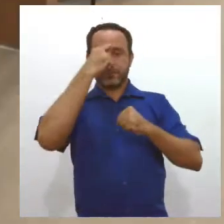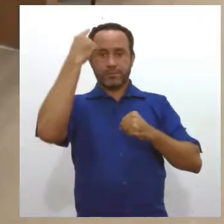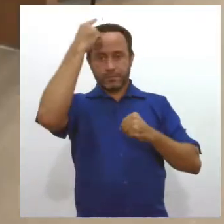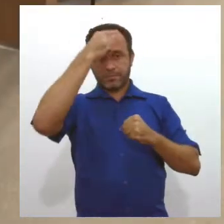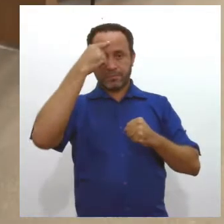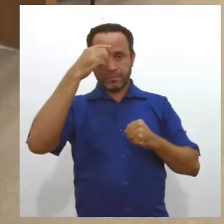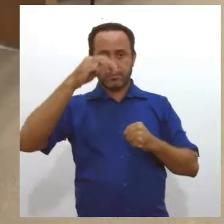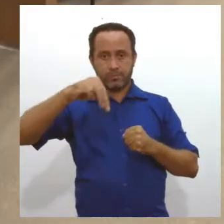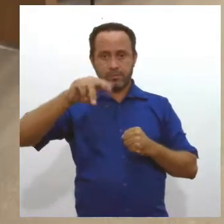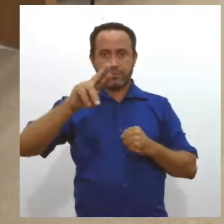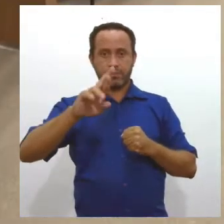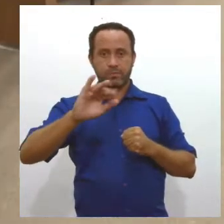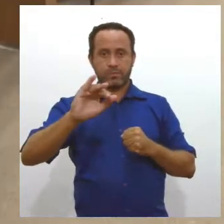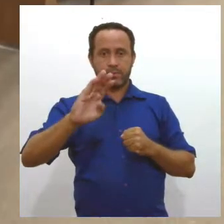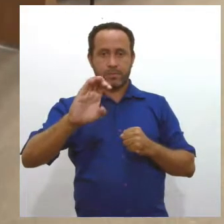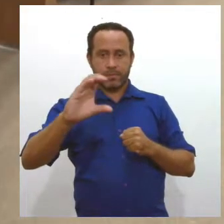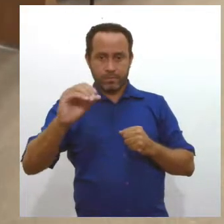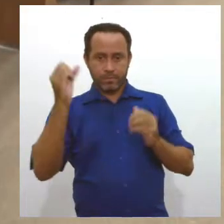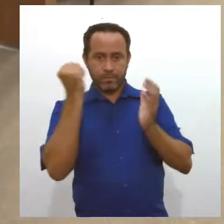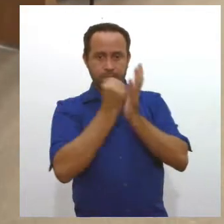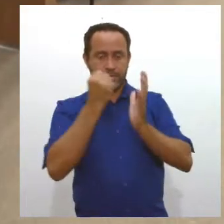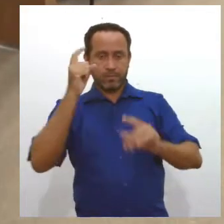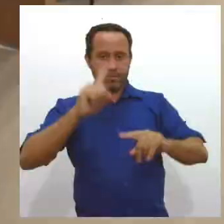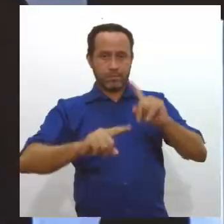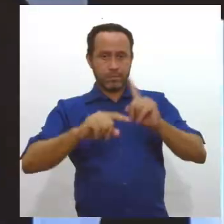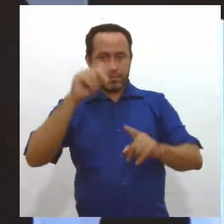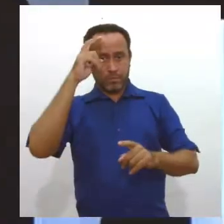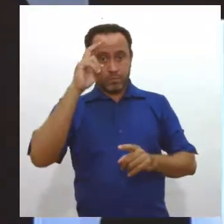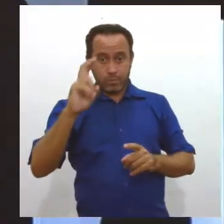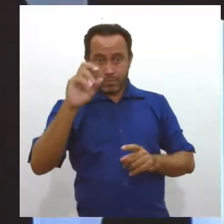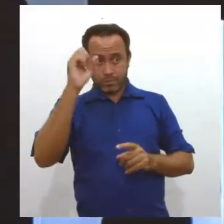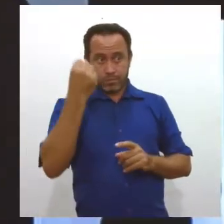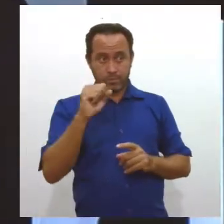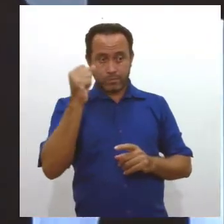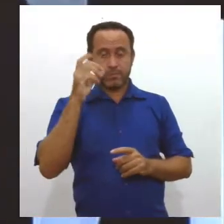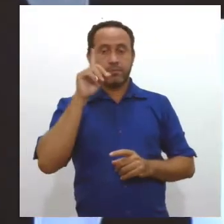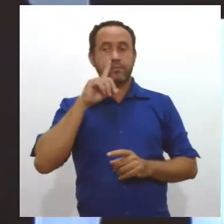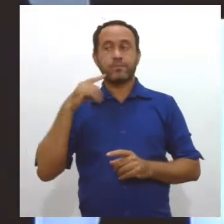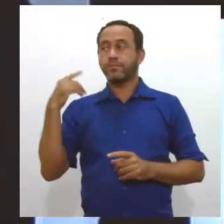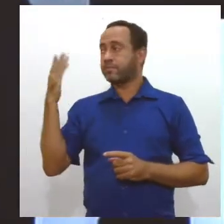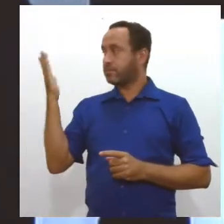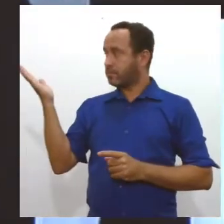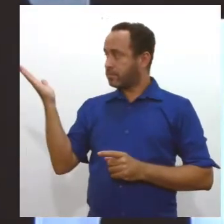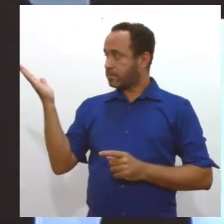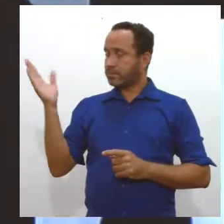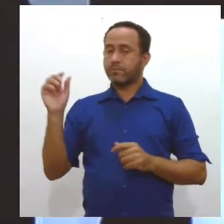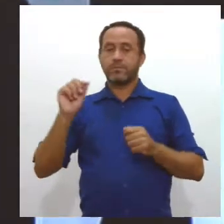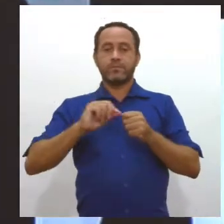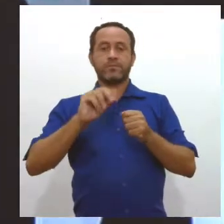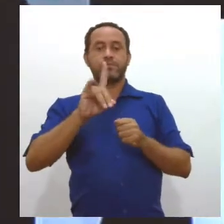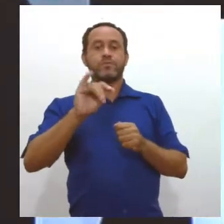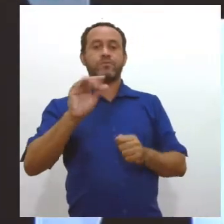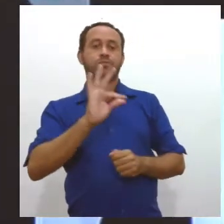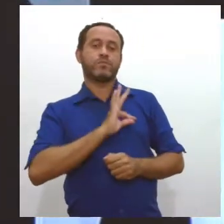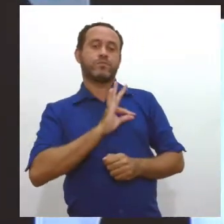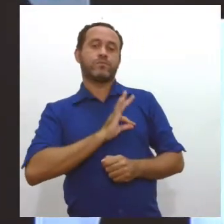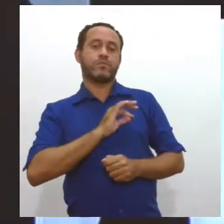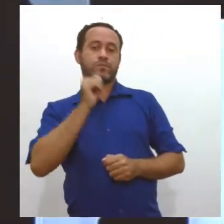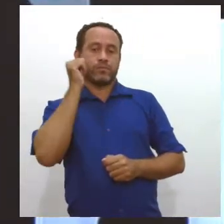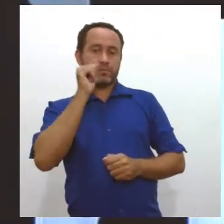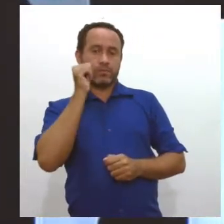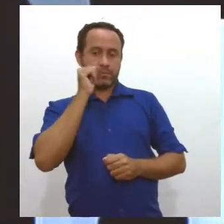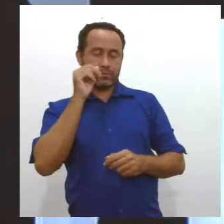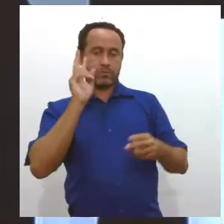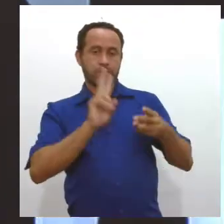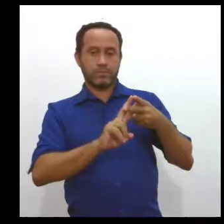Moribeca, como patrimônio cultural e imaterial de Sergipe. E uma da deputada Gorete Reis, que institui o dia da Policial Penal do Estado